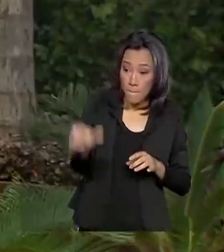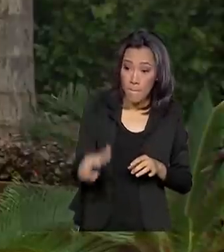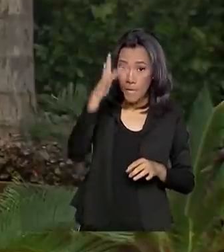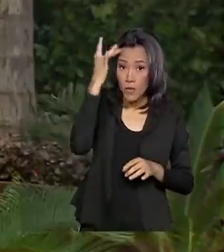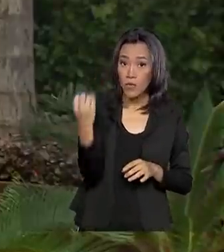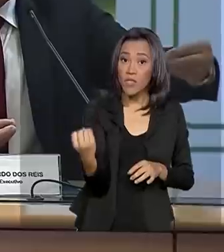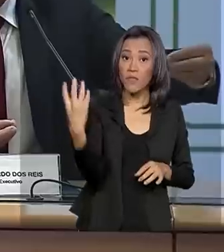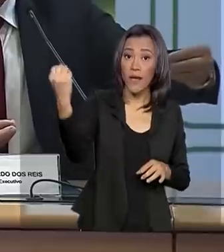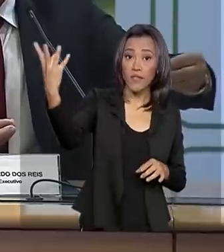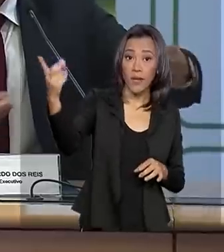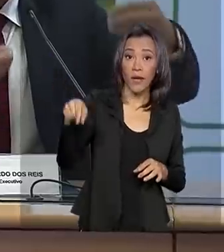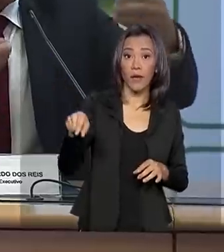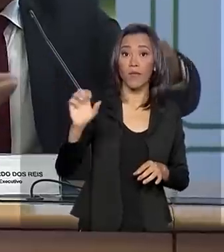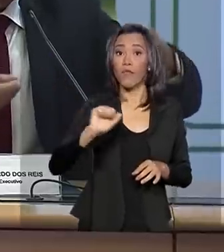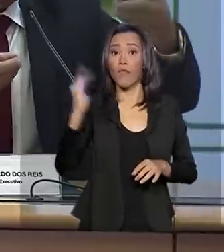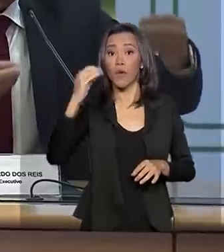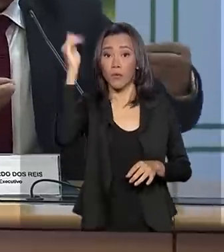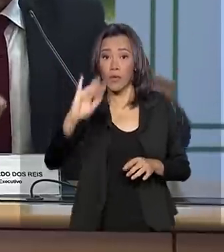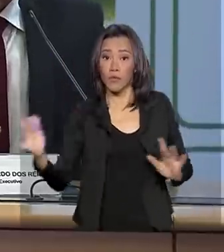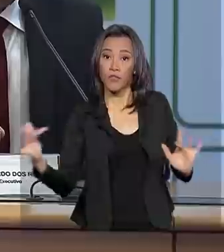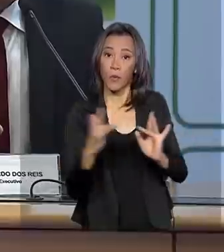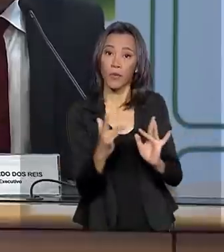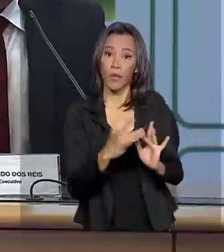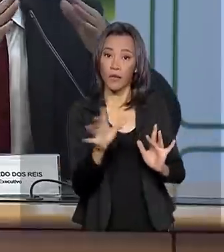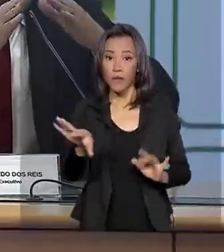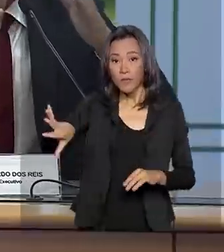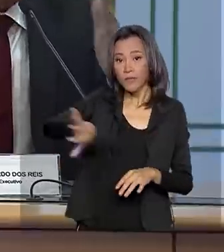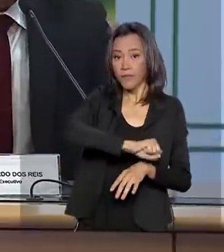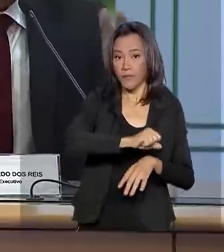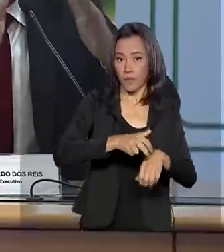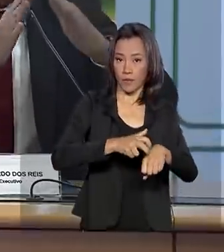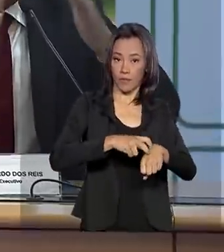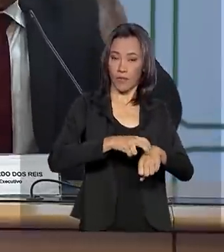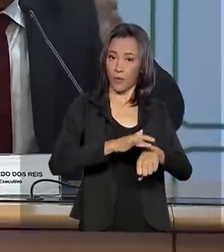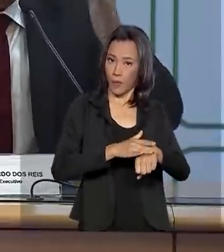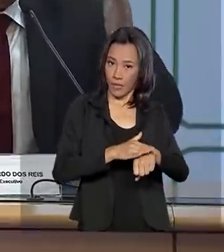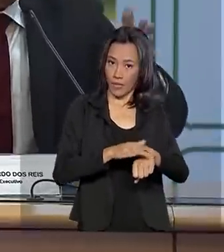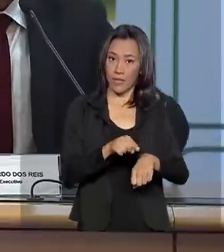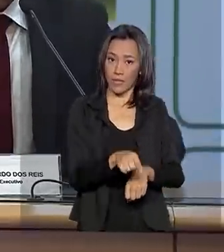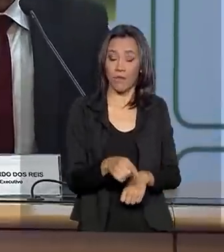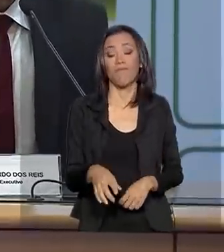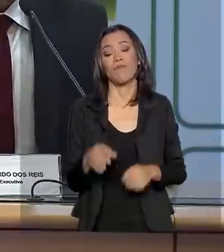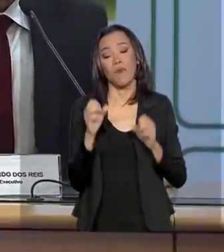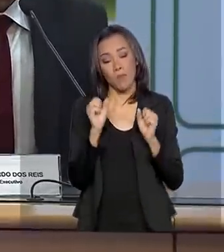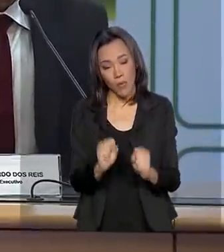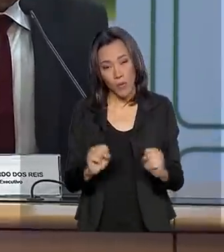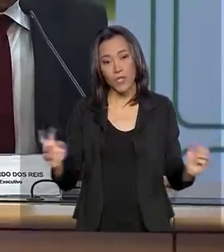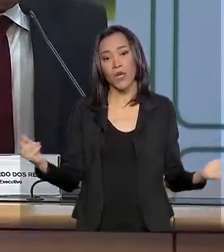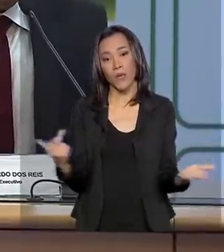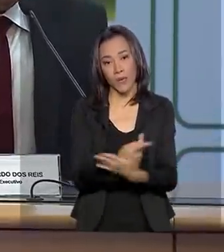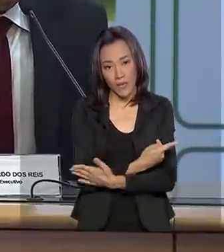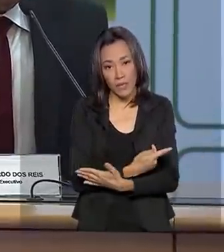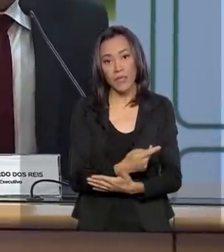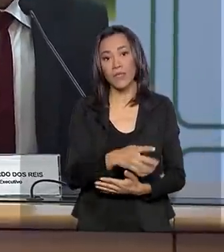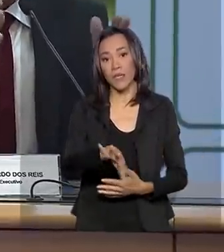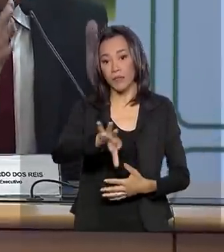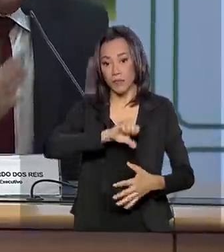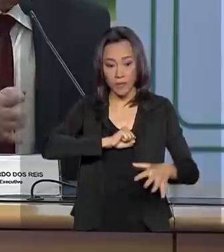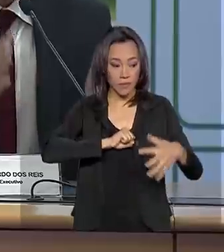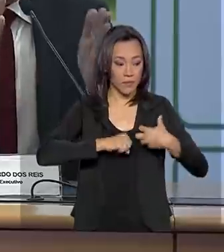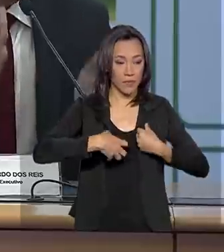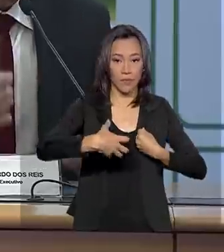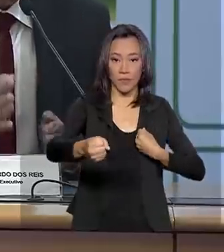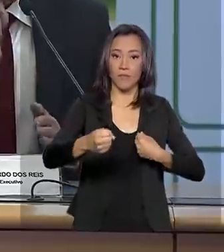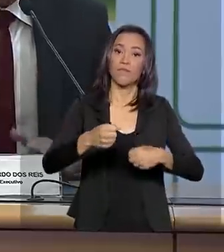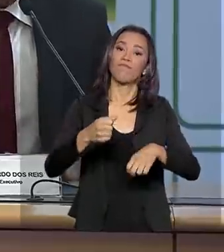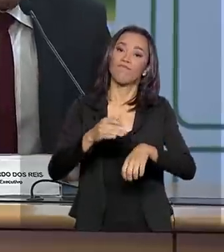para o exterior. Segundo o Ministério da Saúde, isso quer dizer que existe uma transmissão local, mas não comunitária,